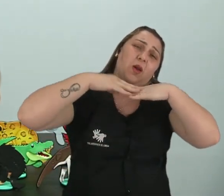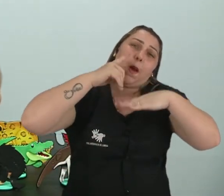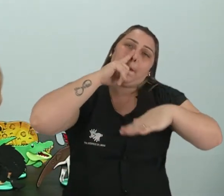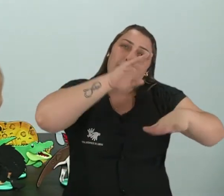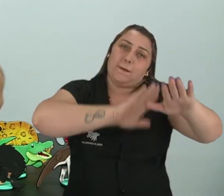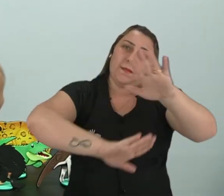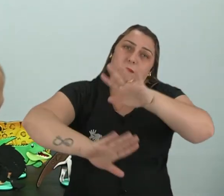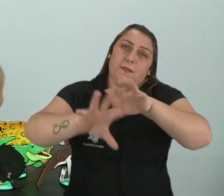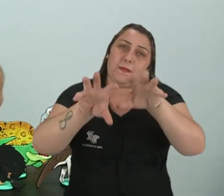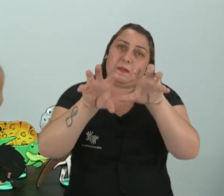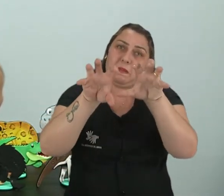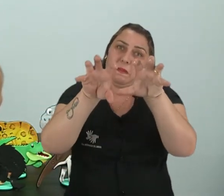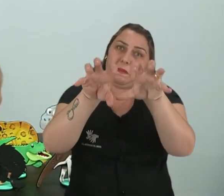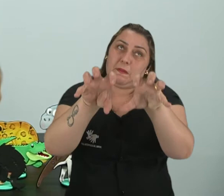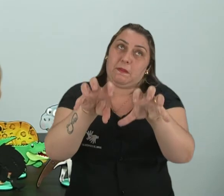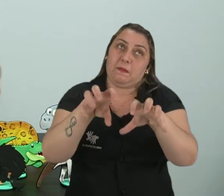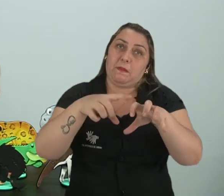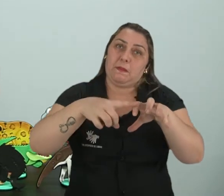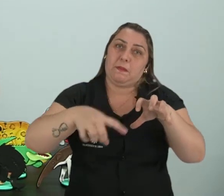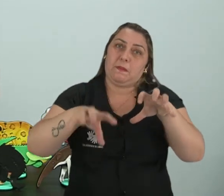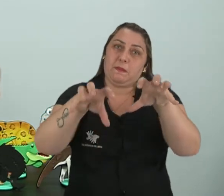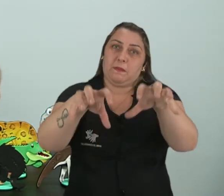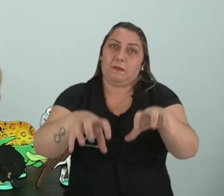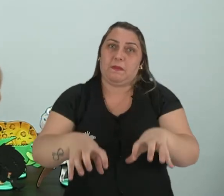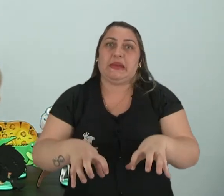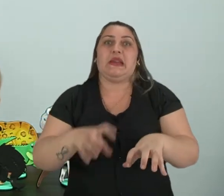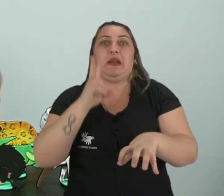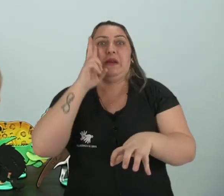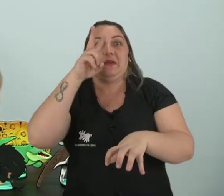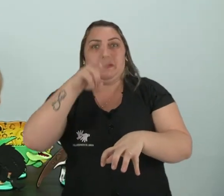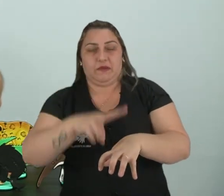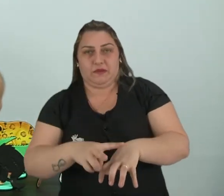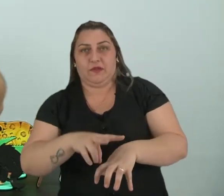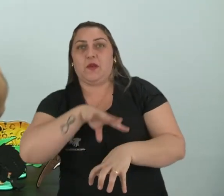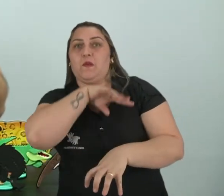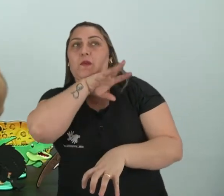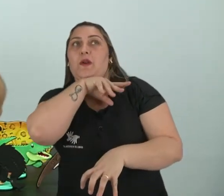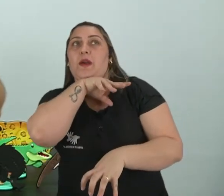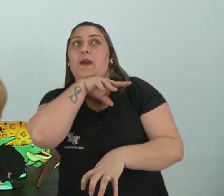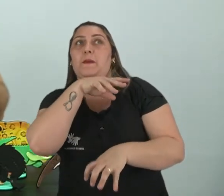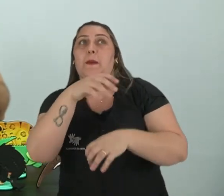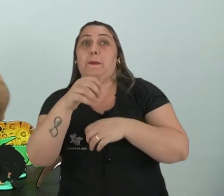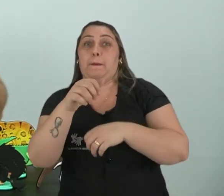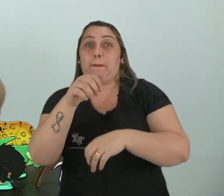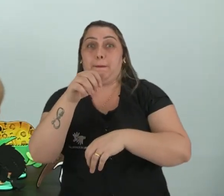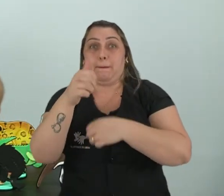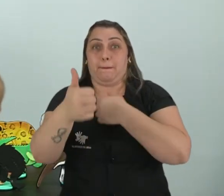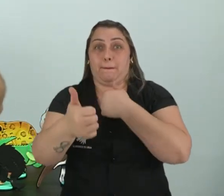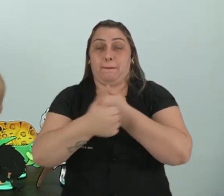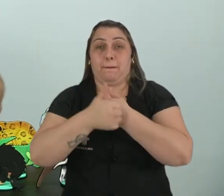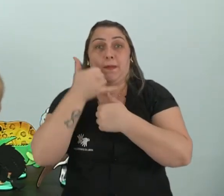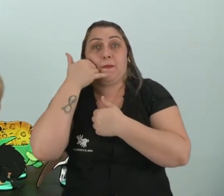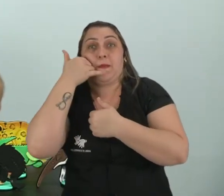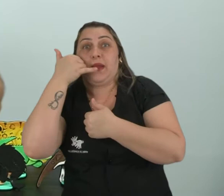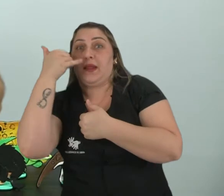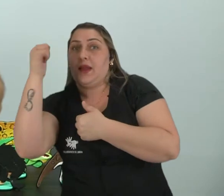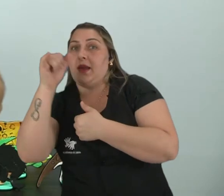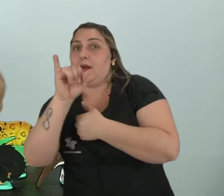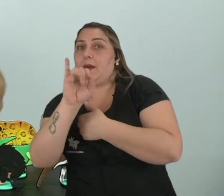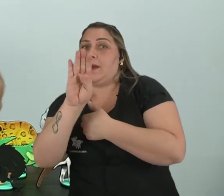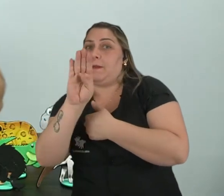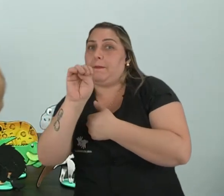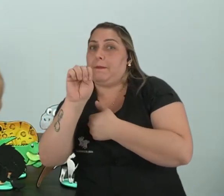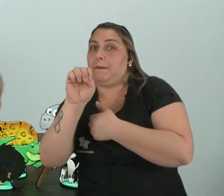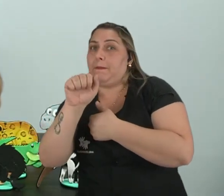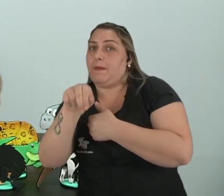as garras. Viu? É perigoso as garras. Se você ver um animal assim, perto de você, você chama alguém para ligar para o Ibama, ligar para alguém